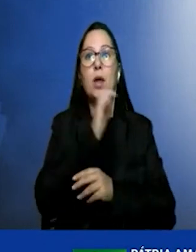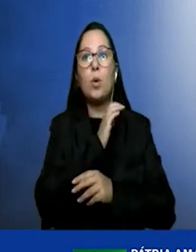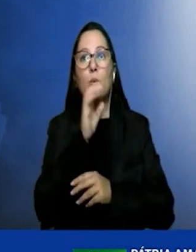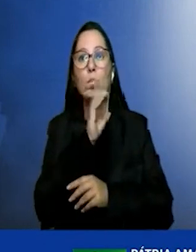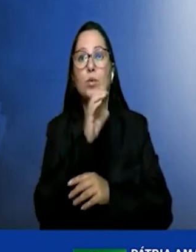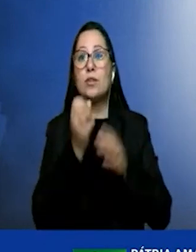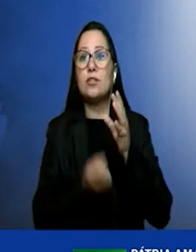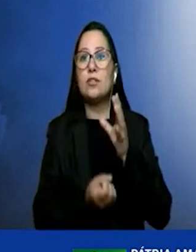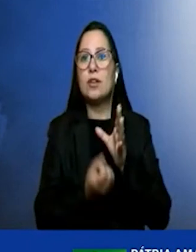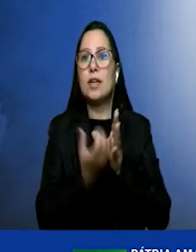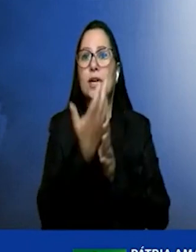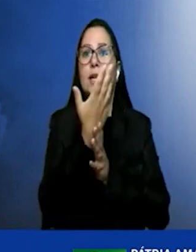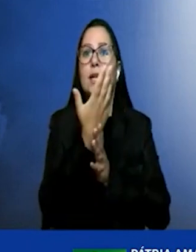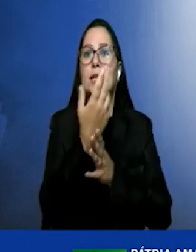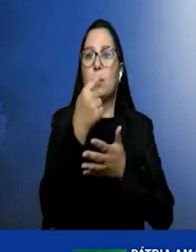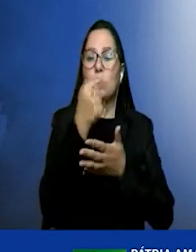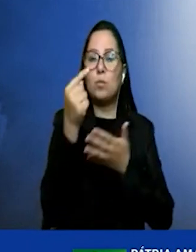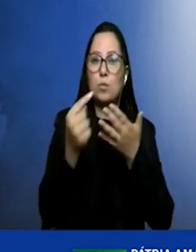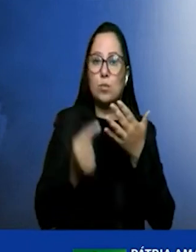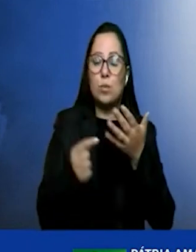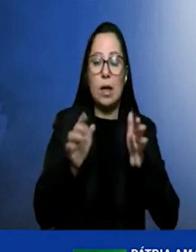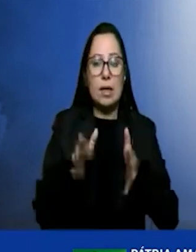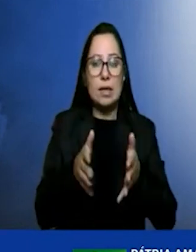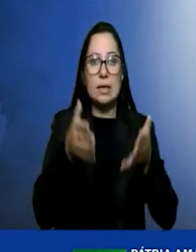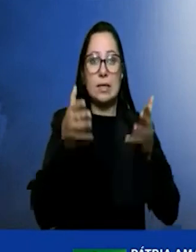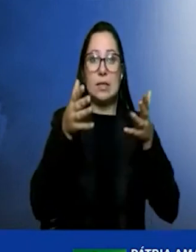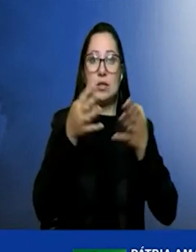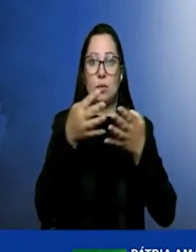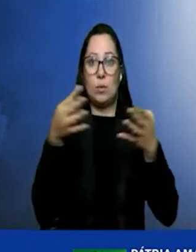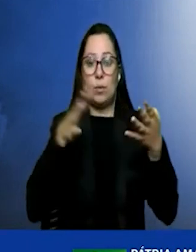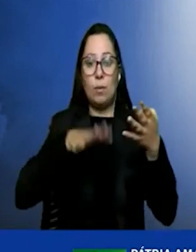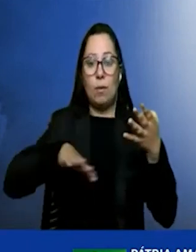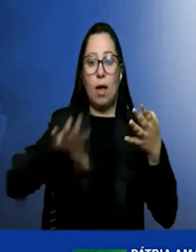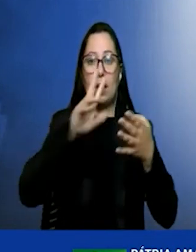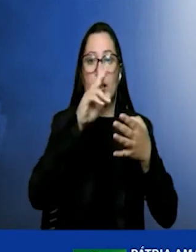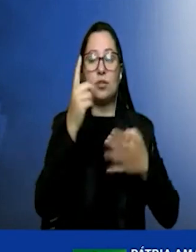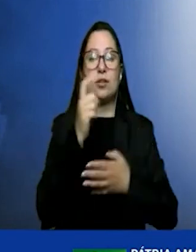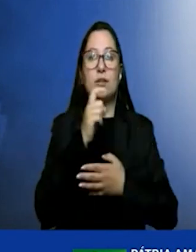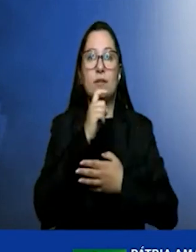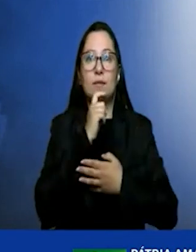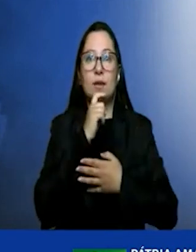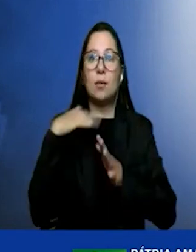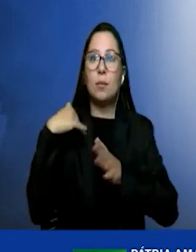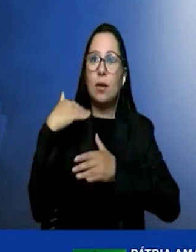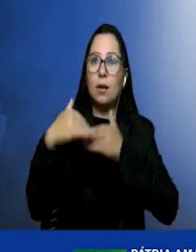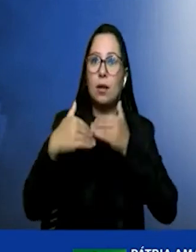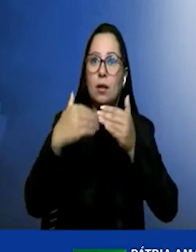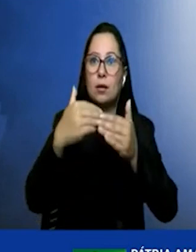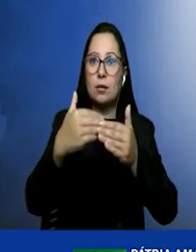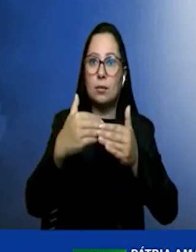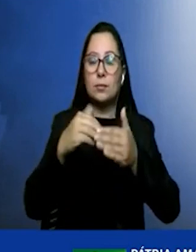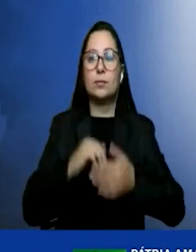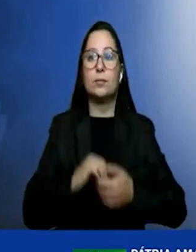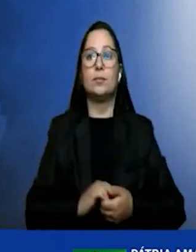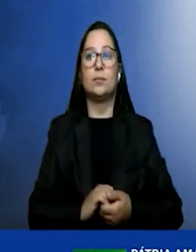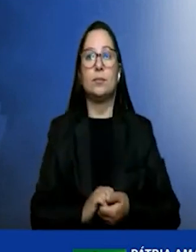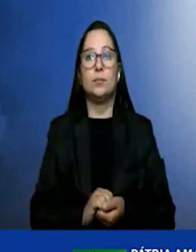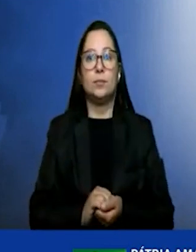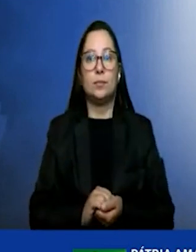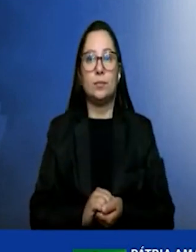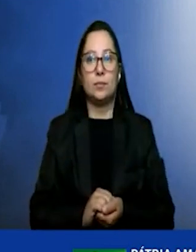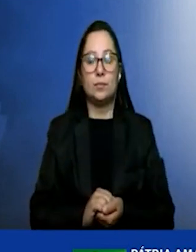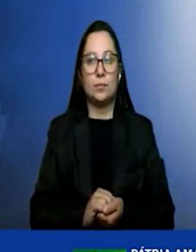mecanismos de incentivo à cadeia do hidrogênio verde ao longo dos próximos anos, a fim